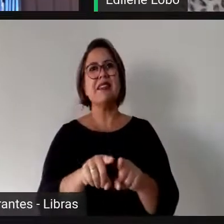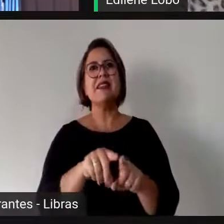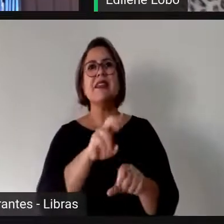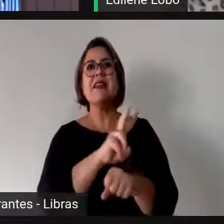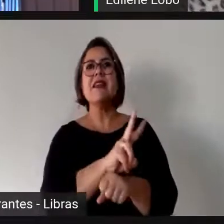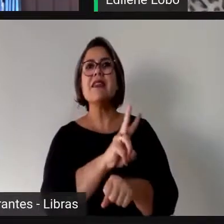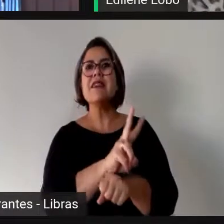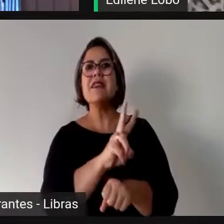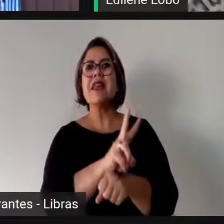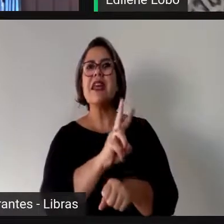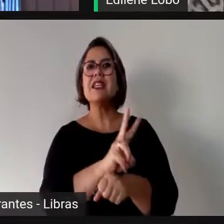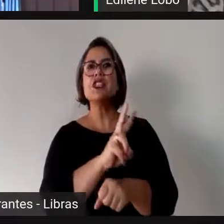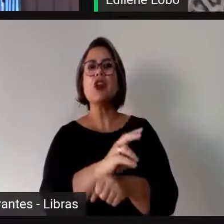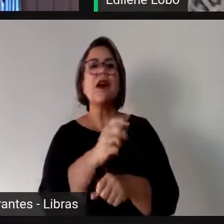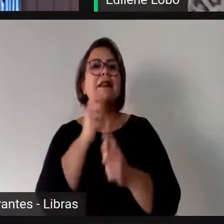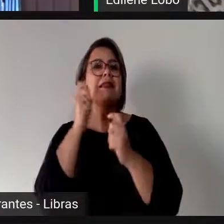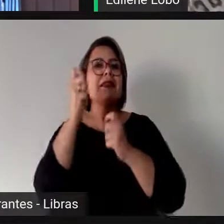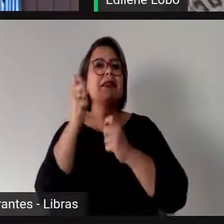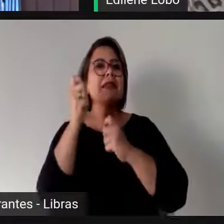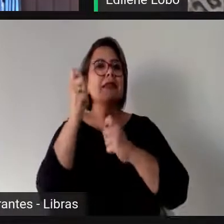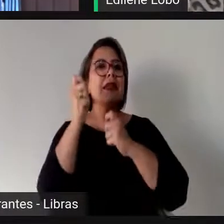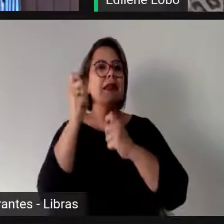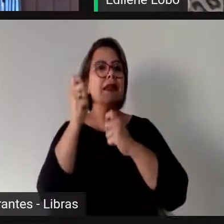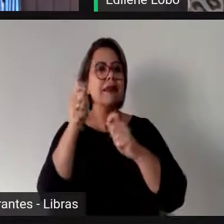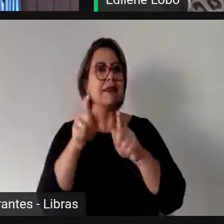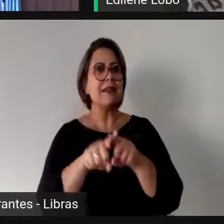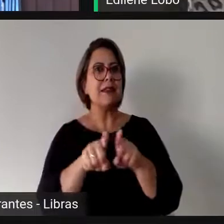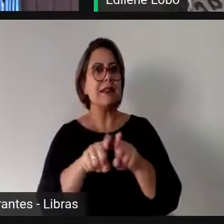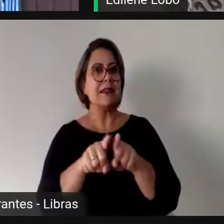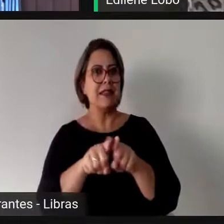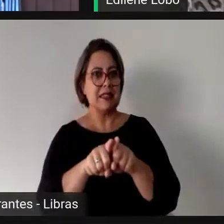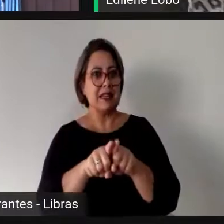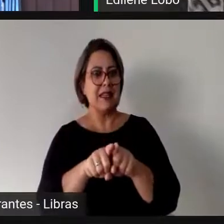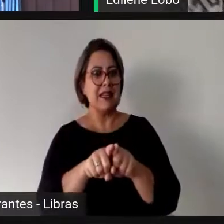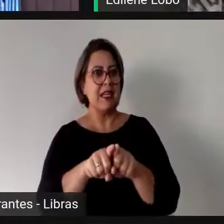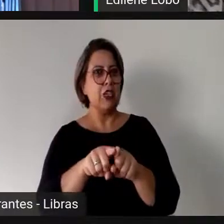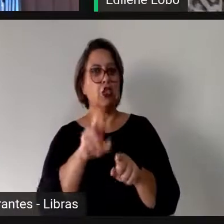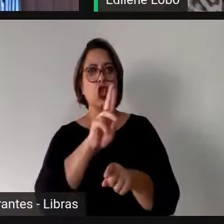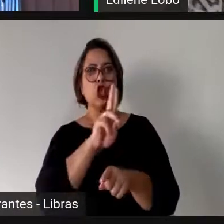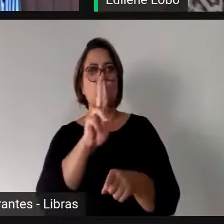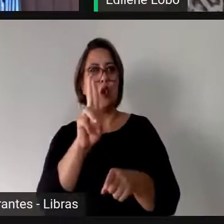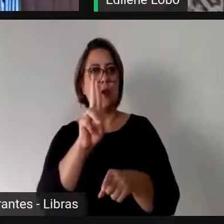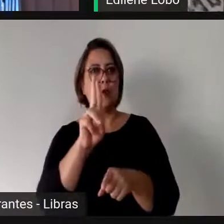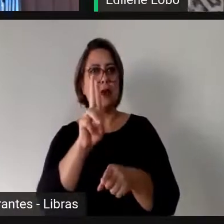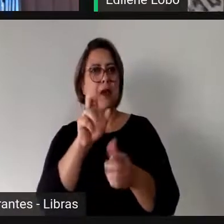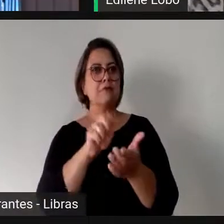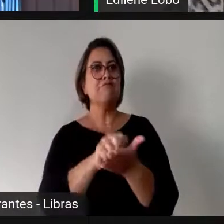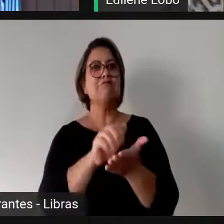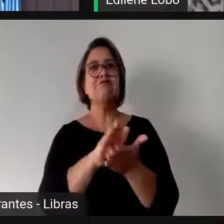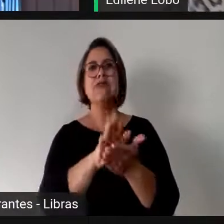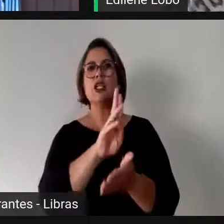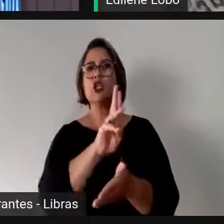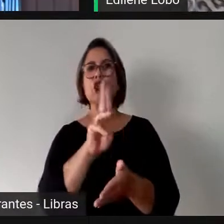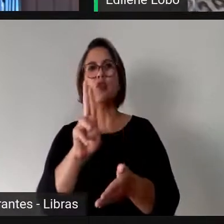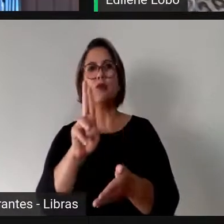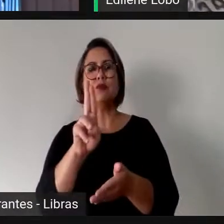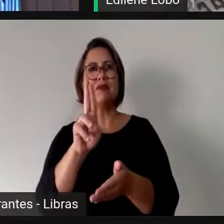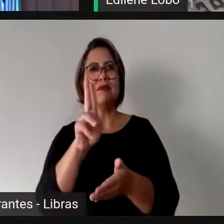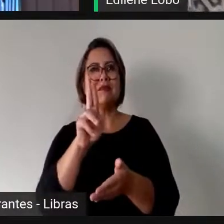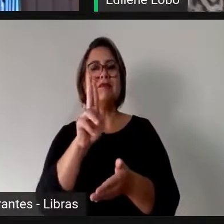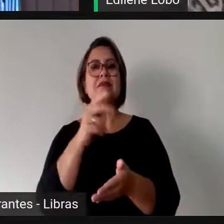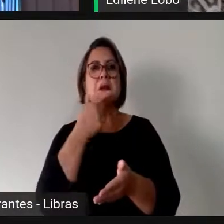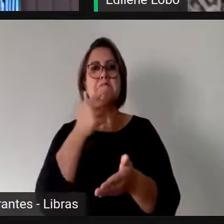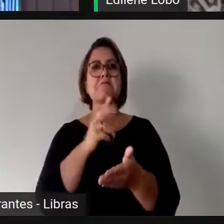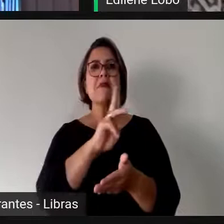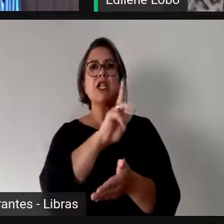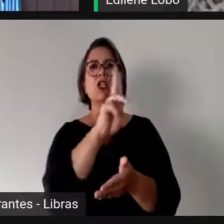ainda se referem ao registro das candidatas. A garantia é apenas de registrá-las,